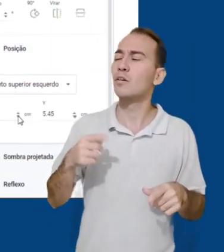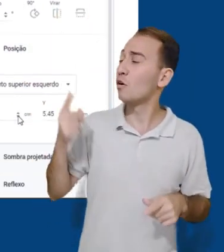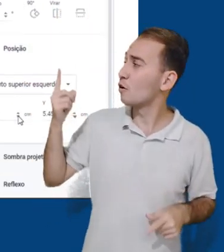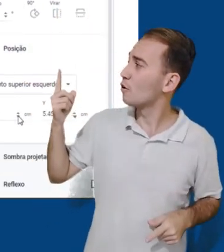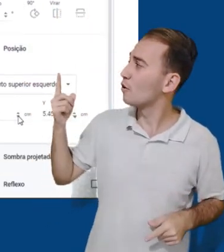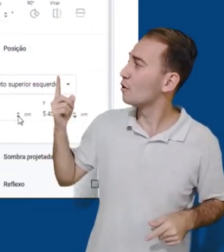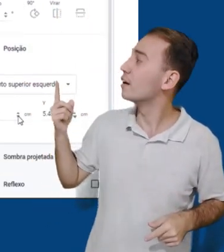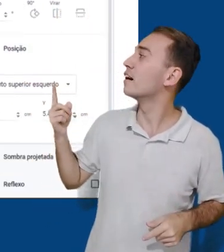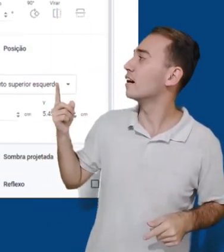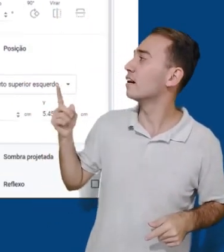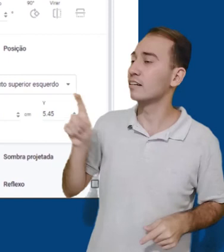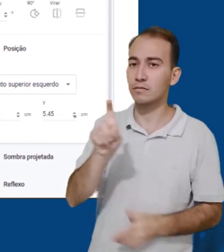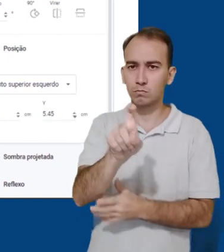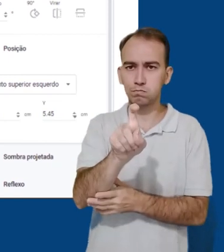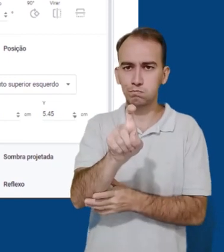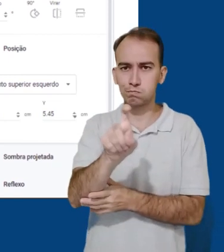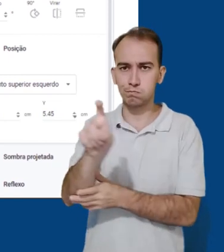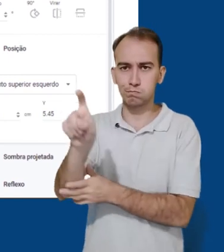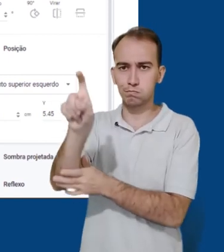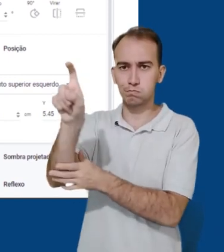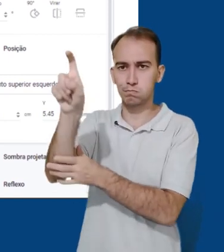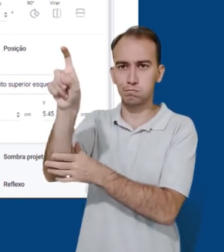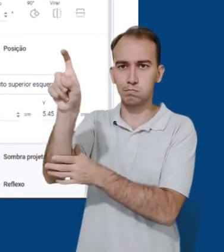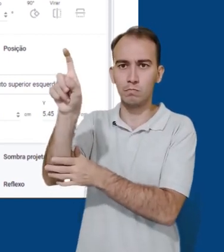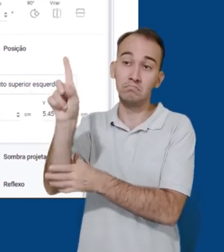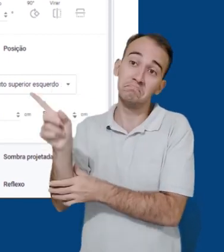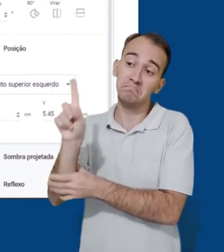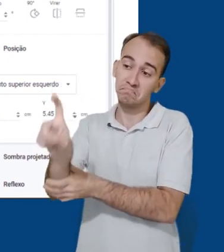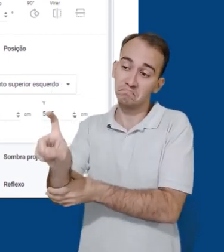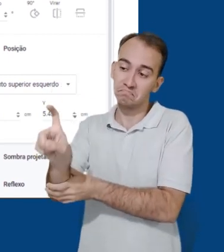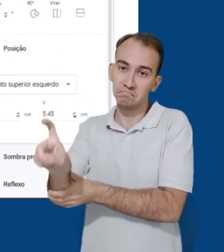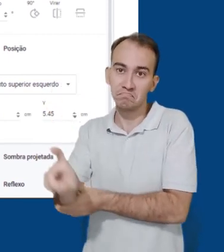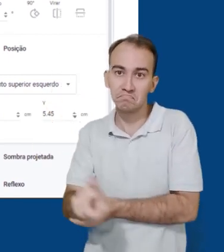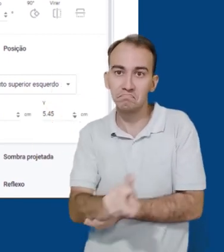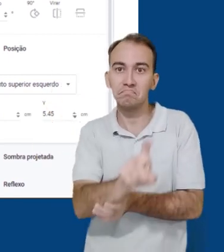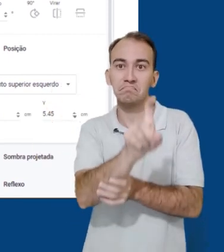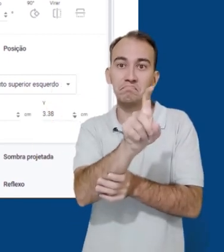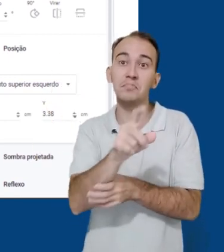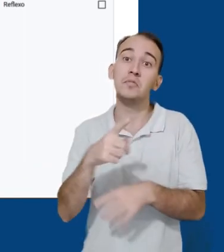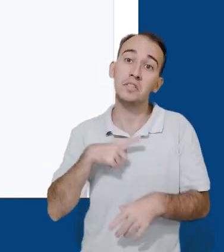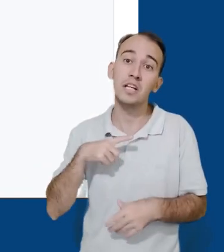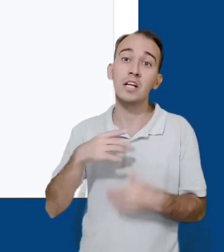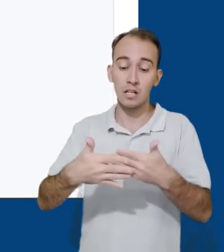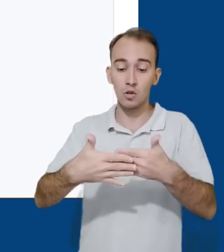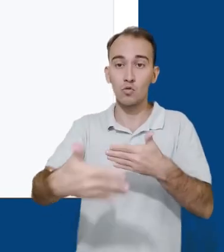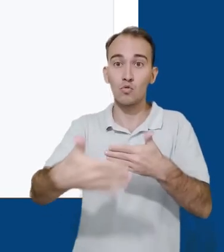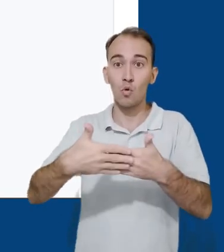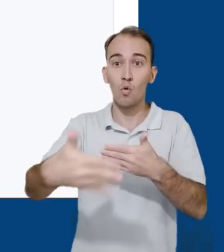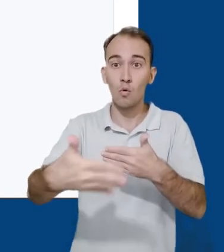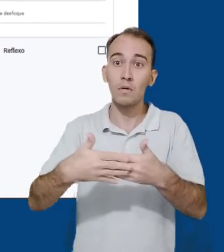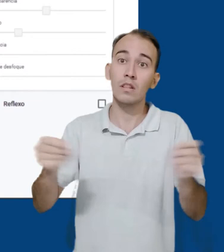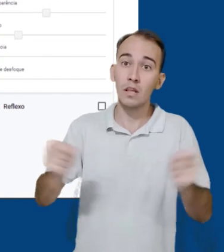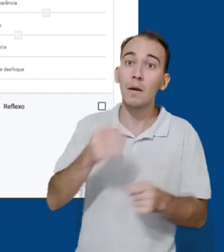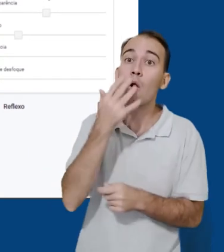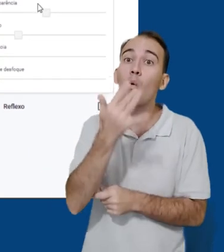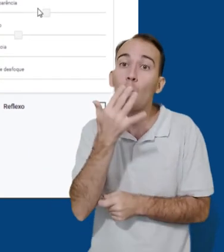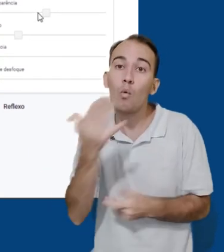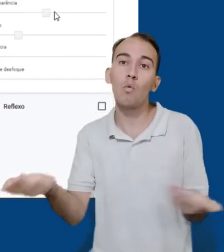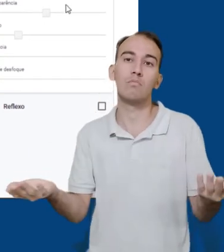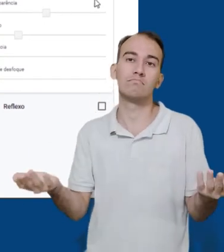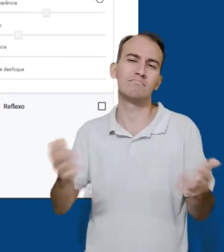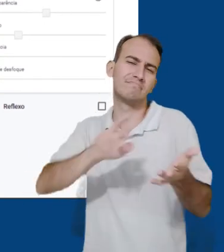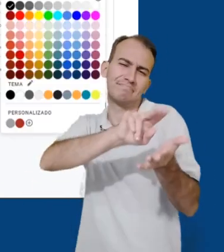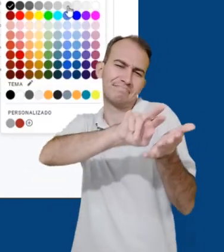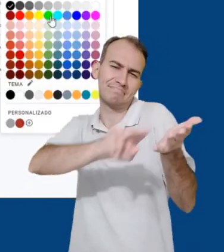A posição, que também pode ser alterada arrastando o objeto com o mouse. Temos a sombra projetada, onde